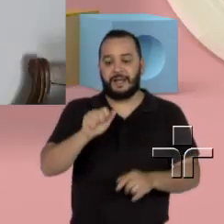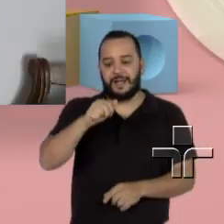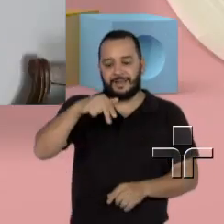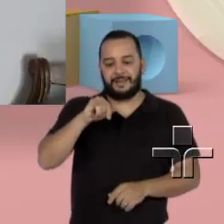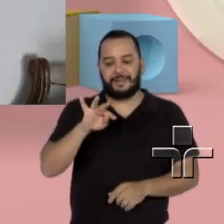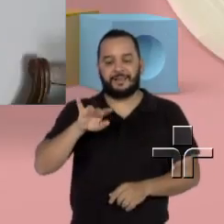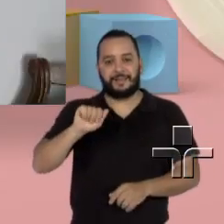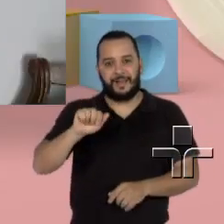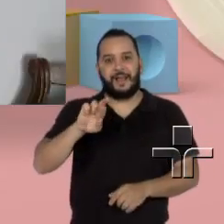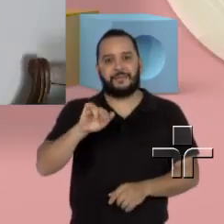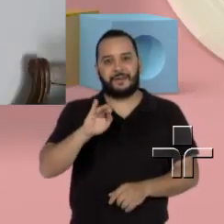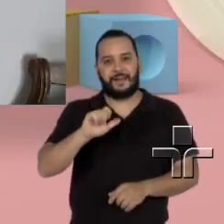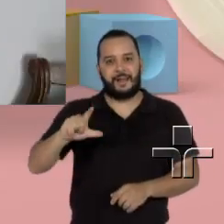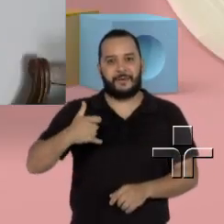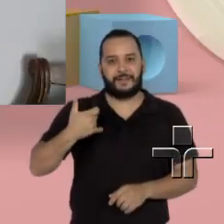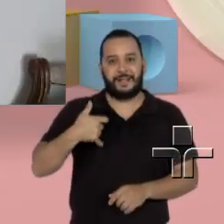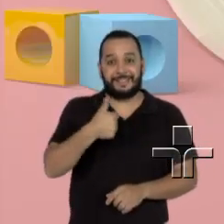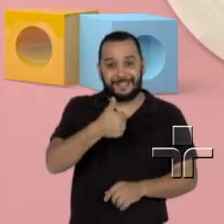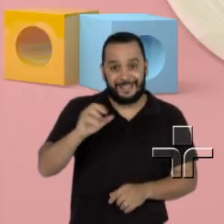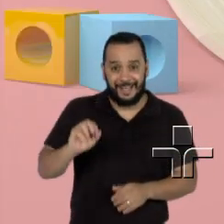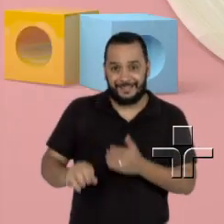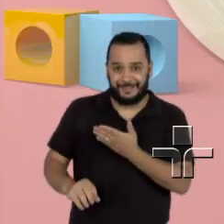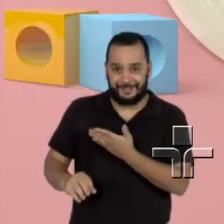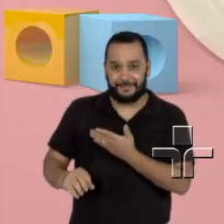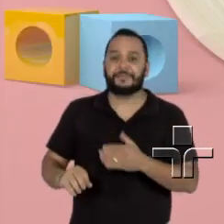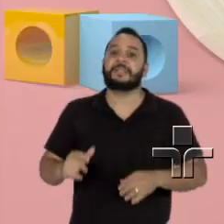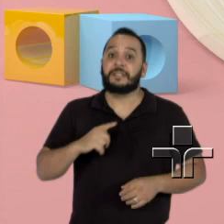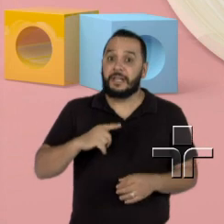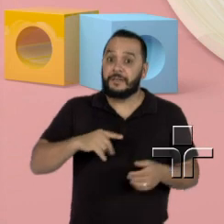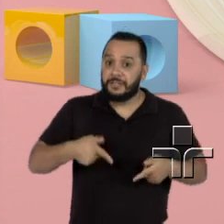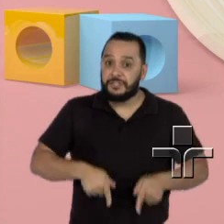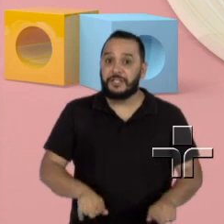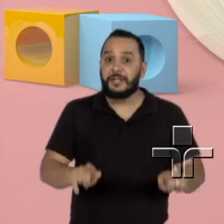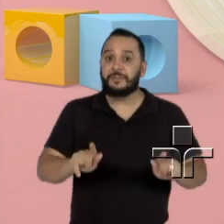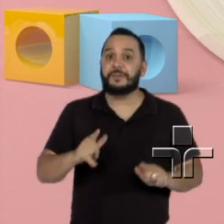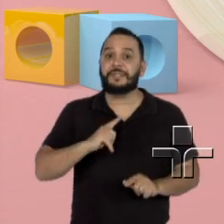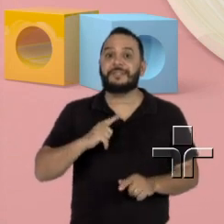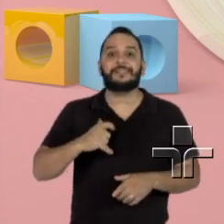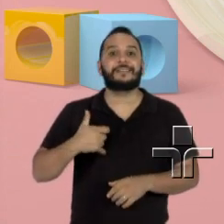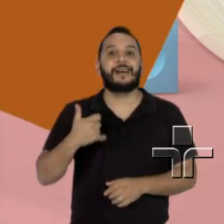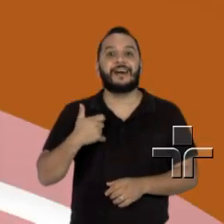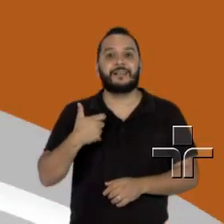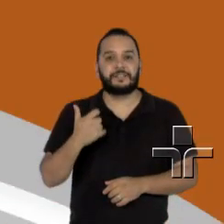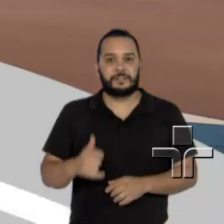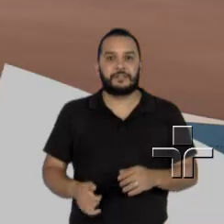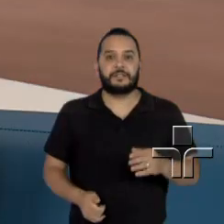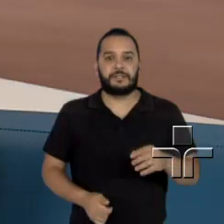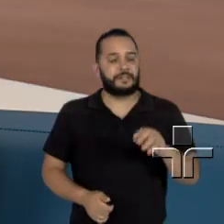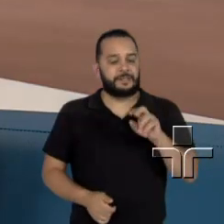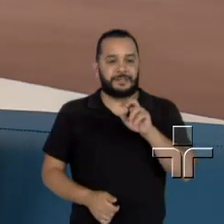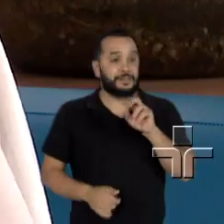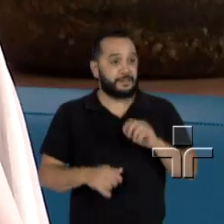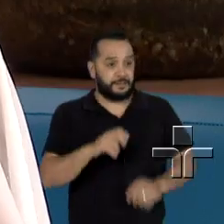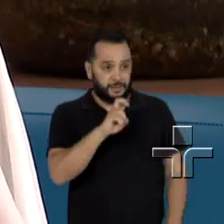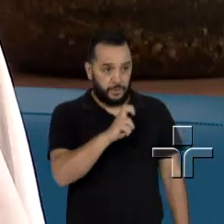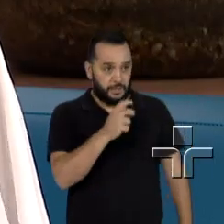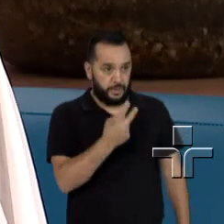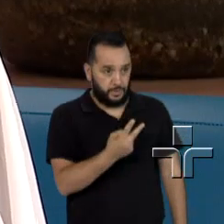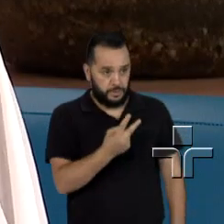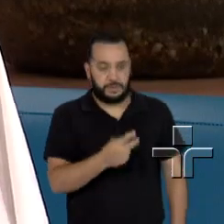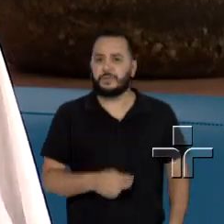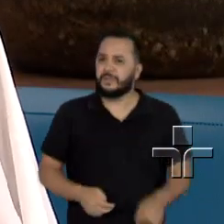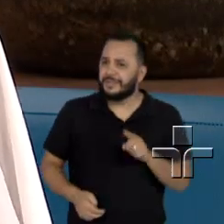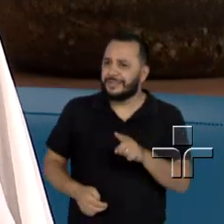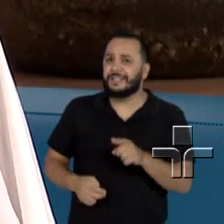de 10 anos, né, Rosana? Você teve os gêmeos com quantos anos? 52. E você sempre quis ser